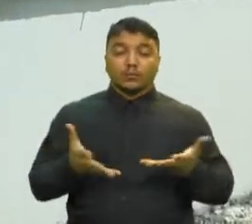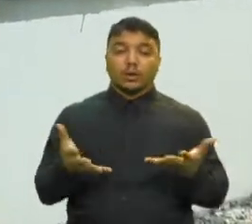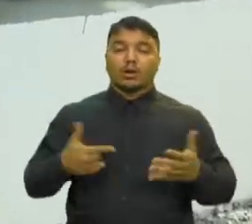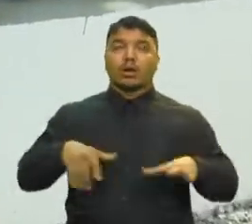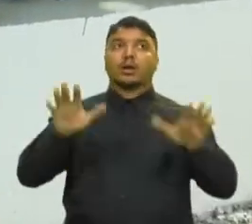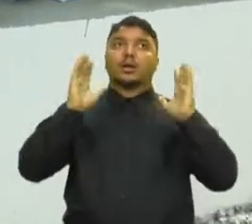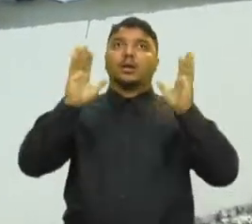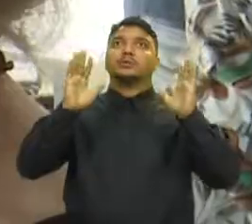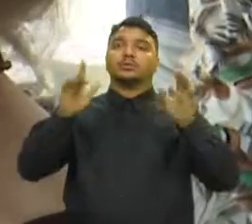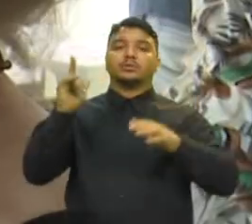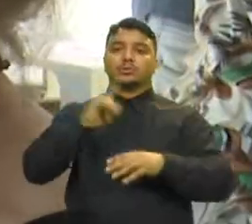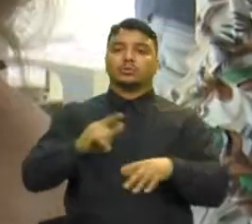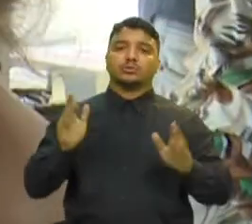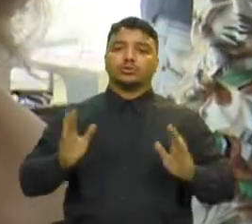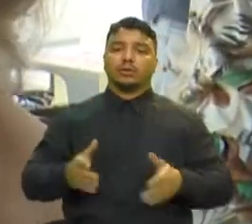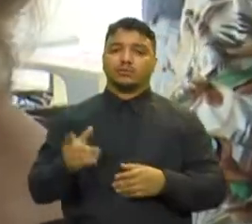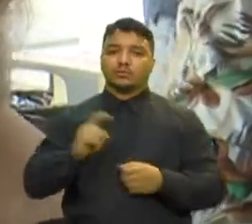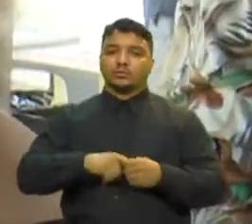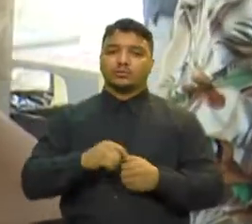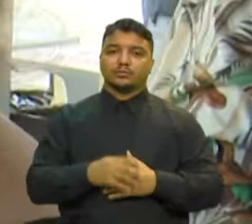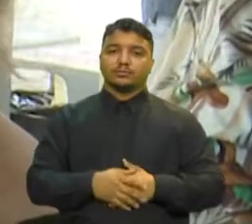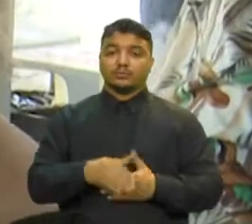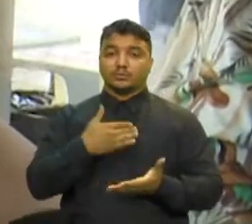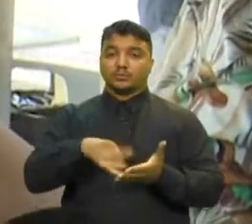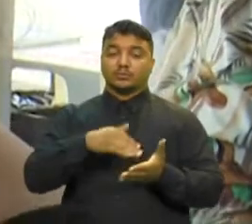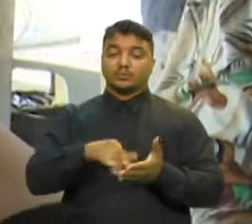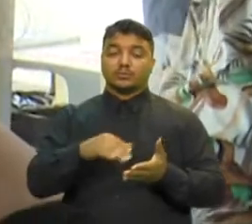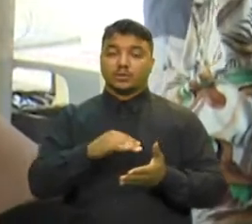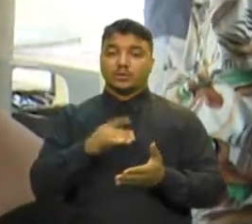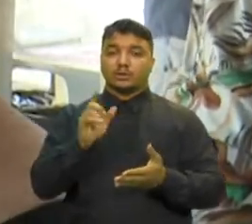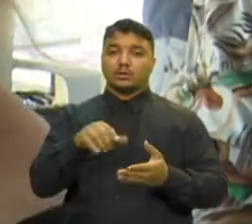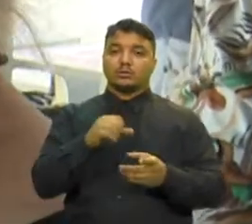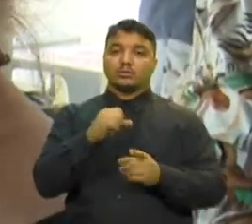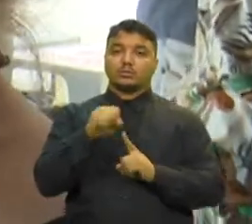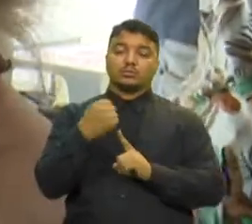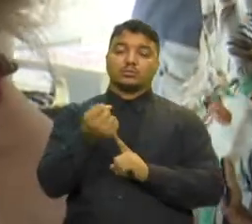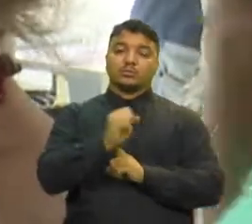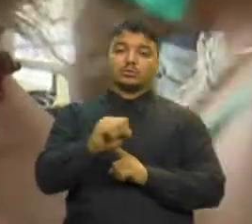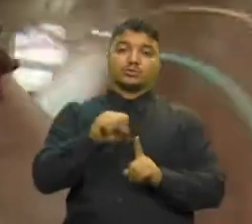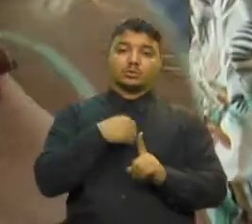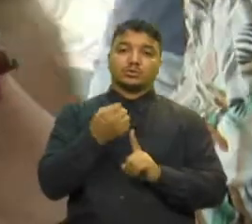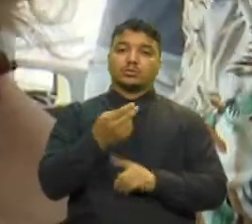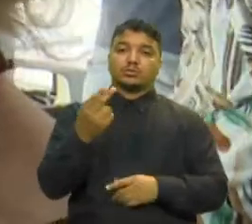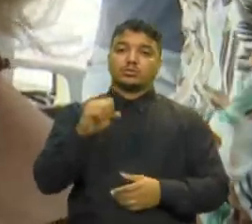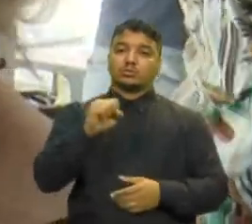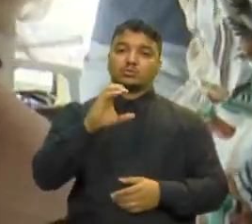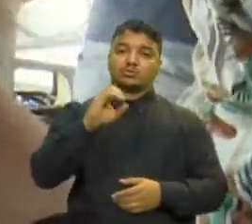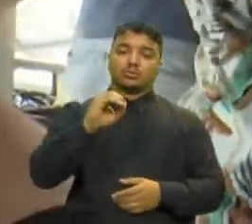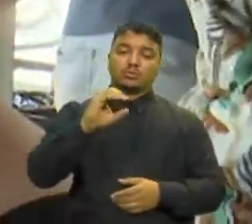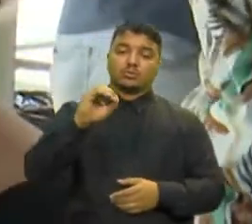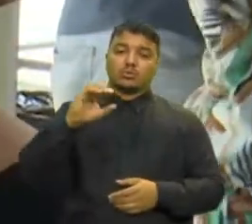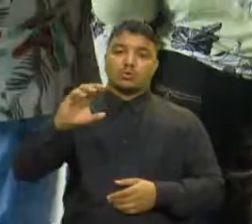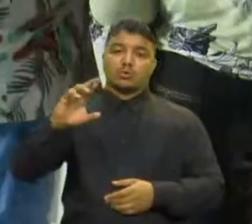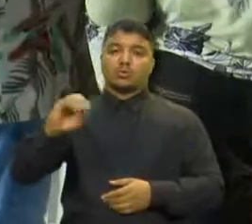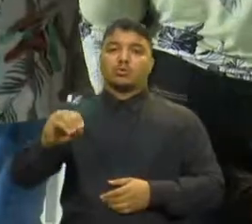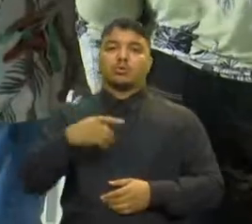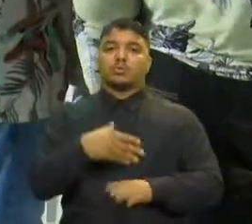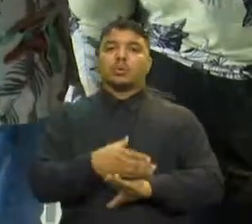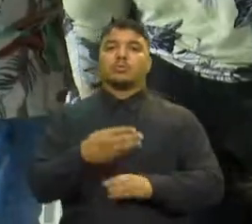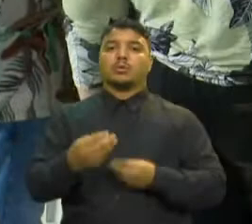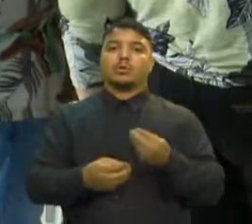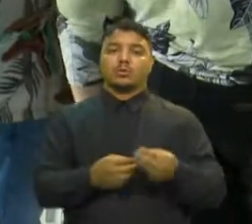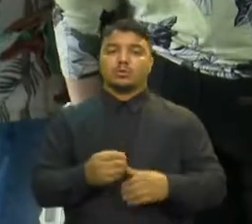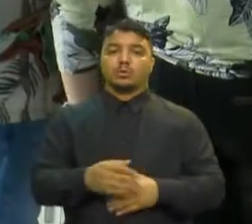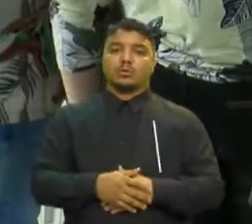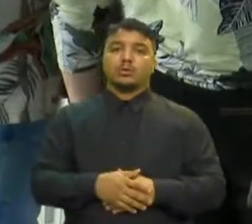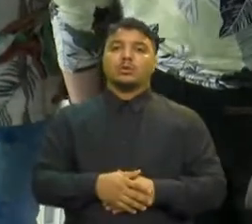conseguimos A secretária de Proteção Social, Socorro França, explicou o que fazer para participar A partir da